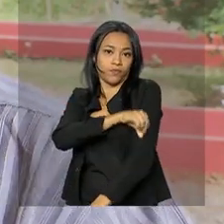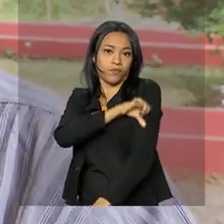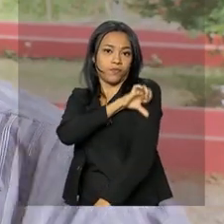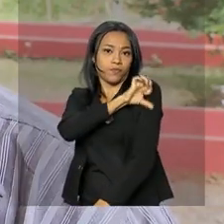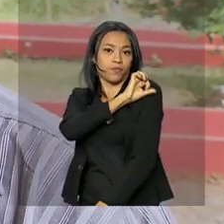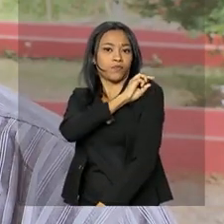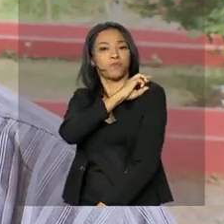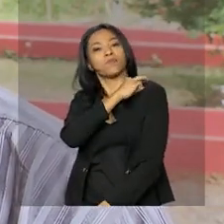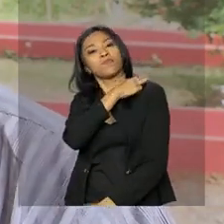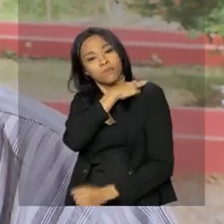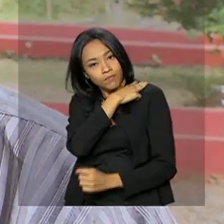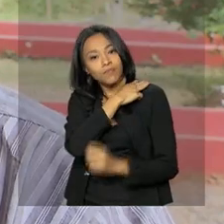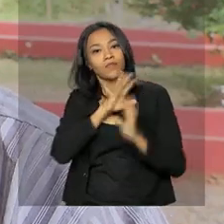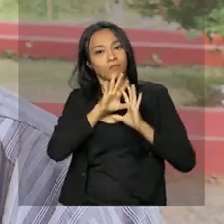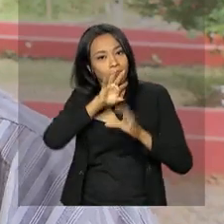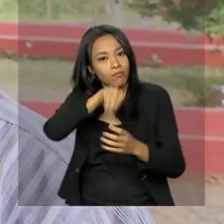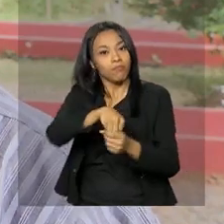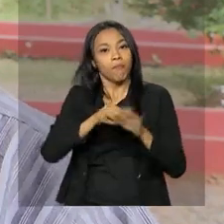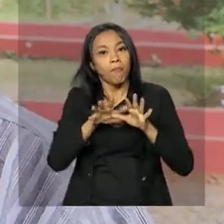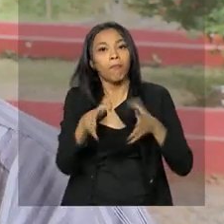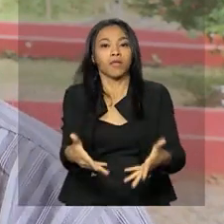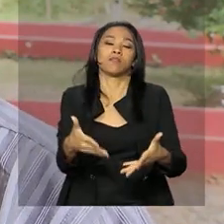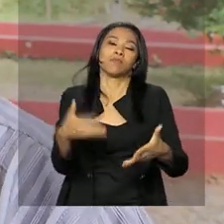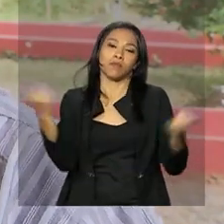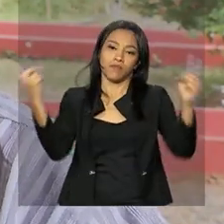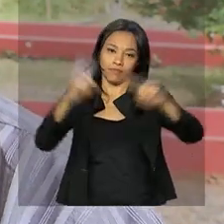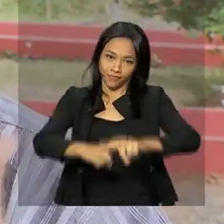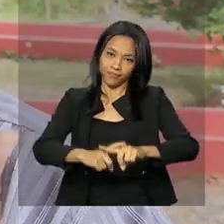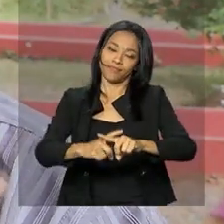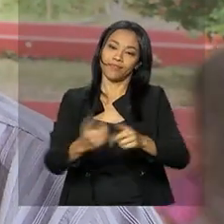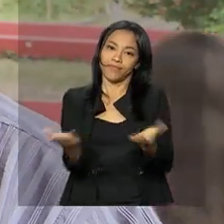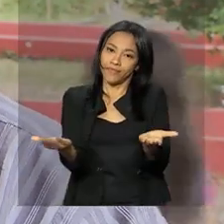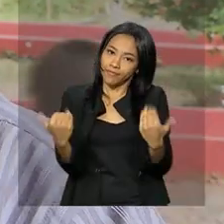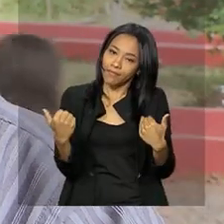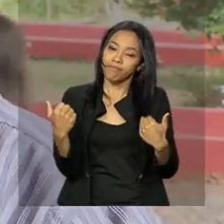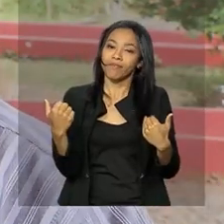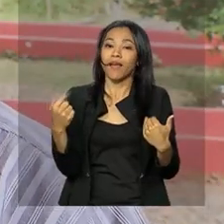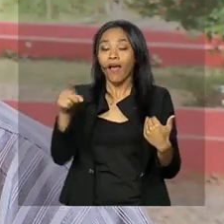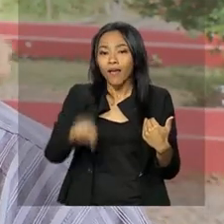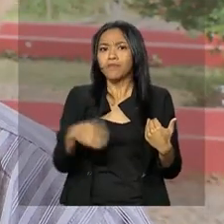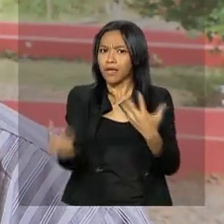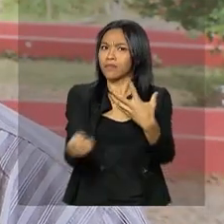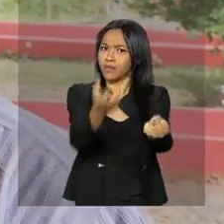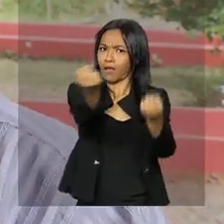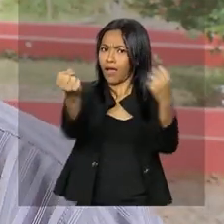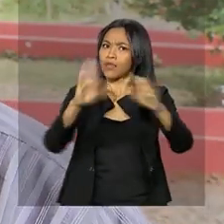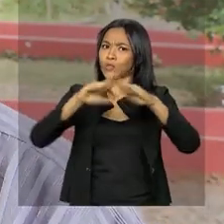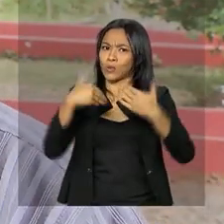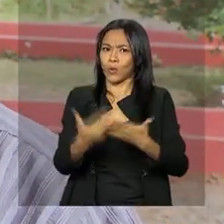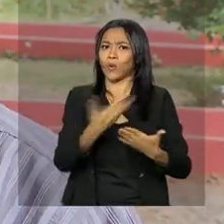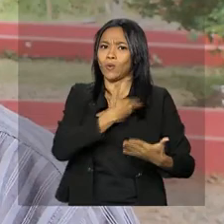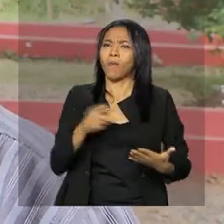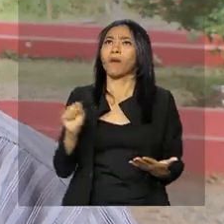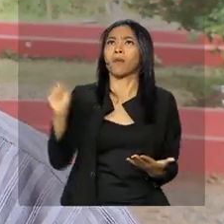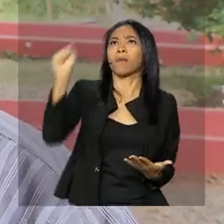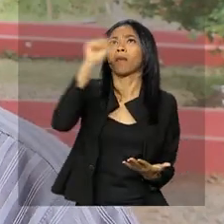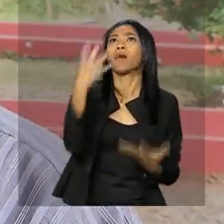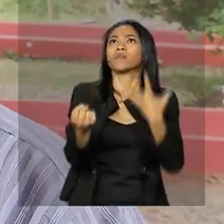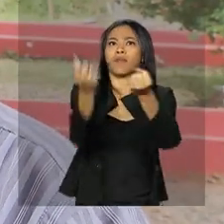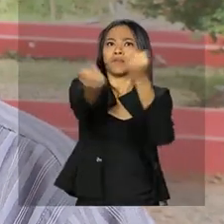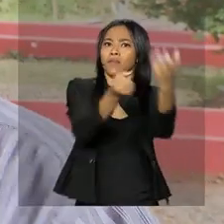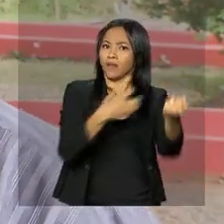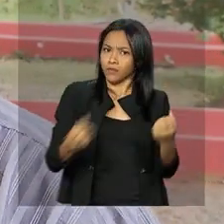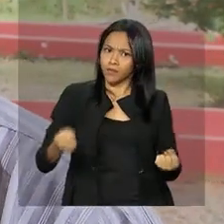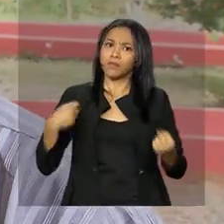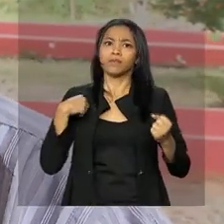médio estão dentro da OBMEP. E as escolas privadas somam em somar e elas aderiram muito bem a isso aí. seja, todos aceitaram o projeto e estão